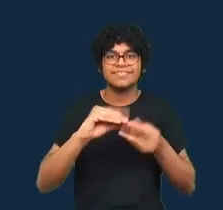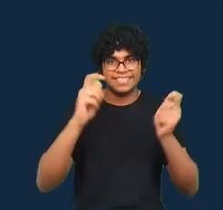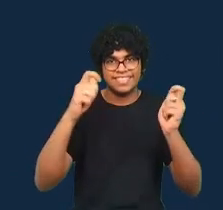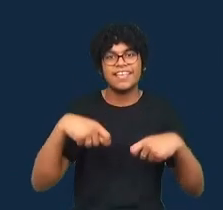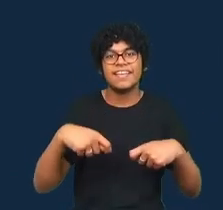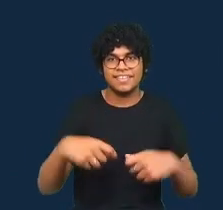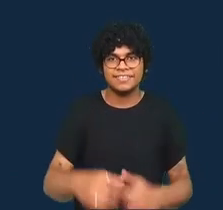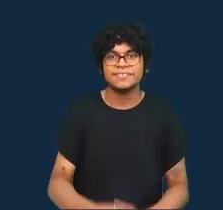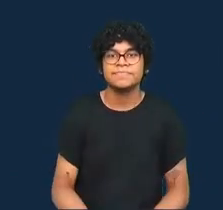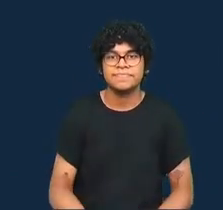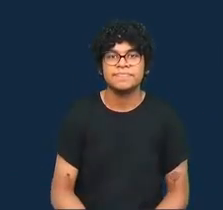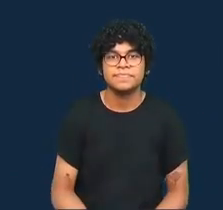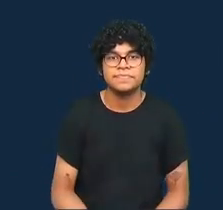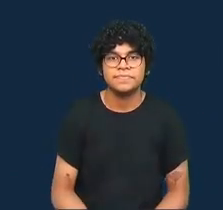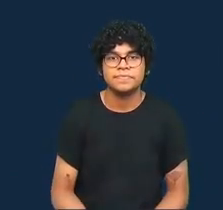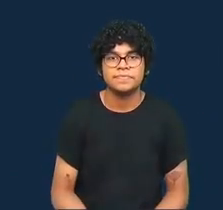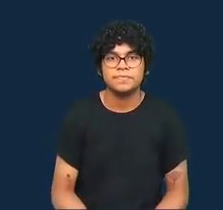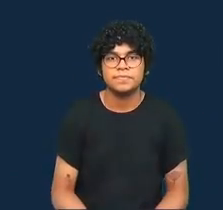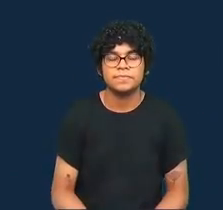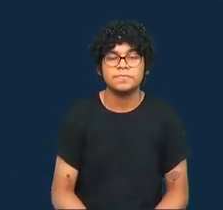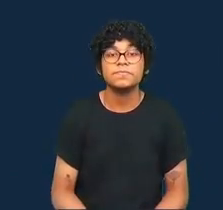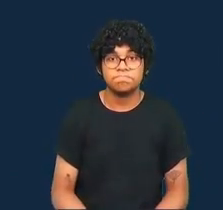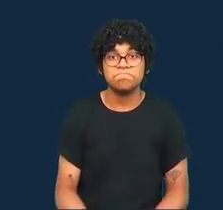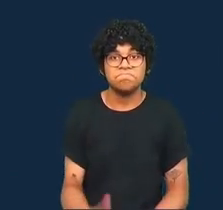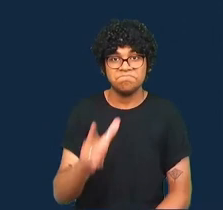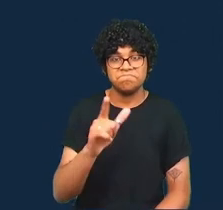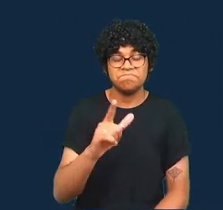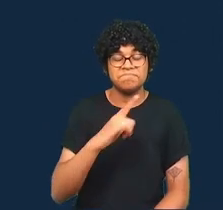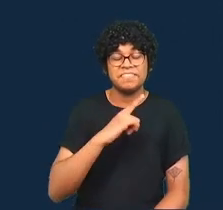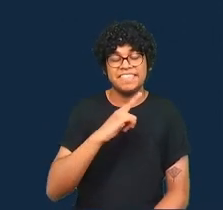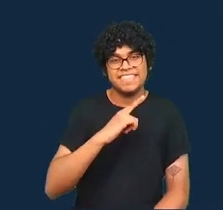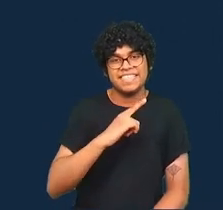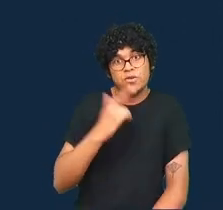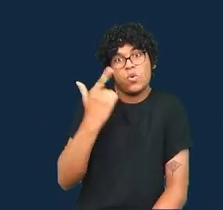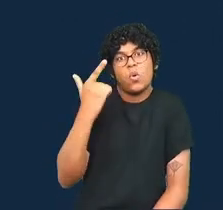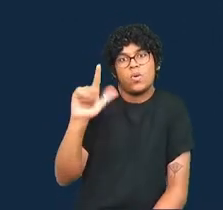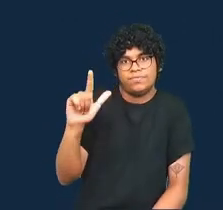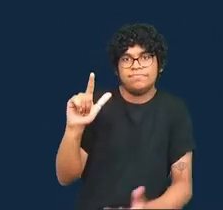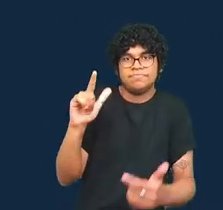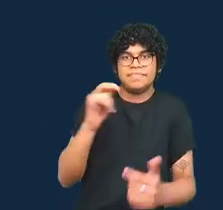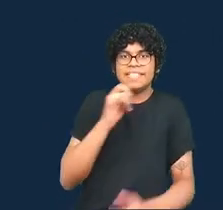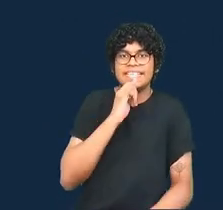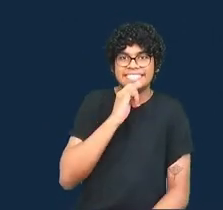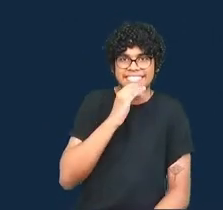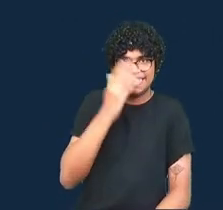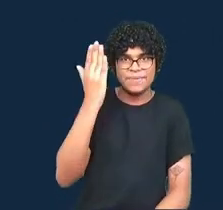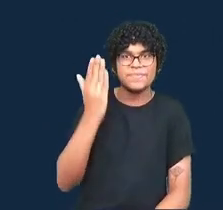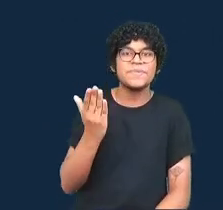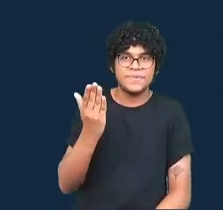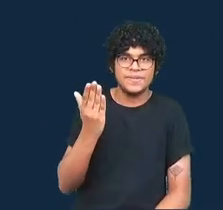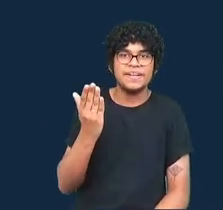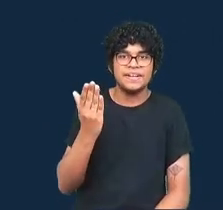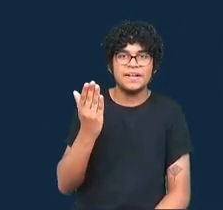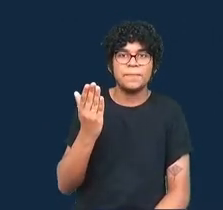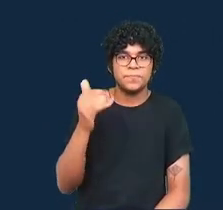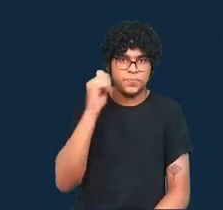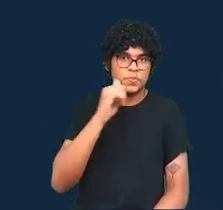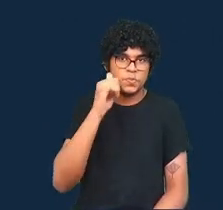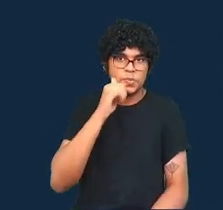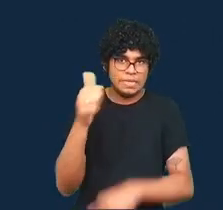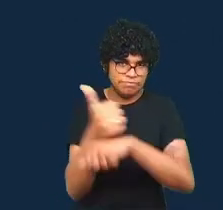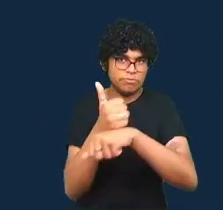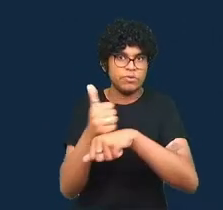aqui temos mais um exemplo do trabalho de Chalabi que ela acredita que é bastante